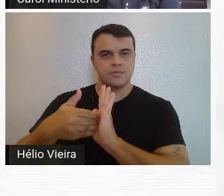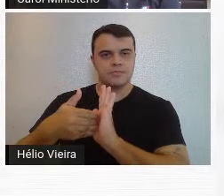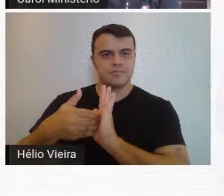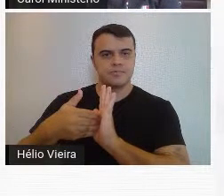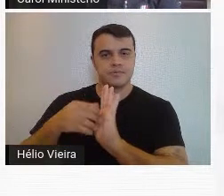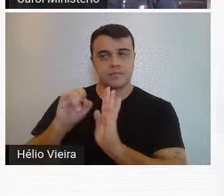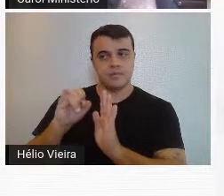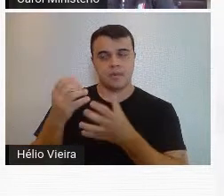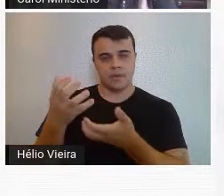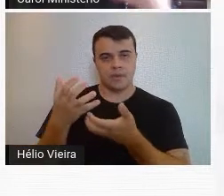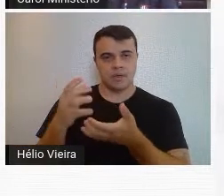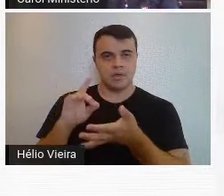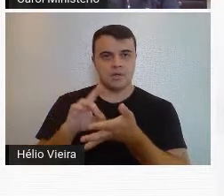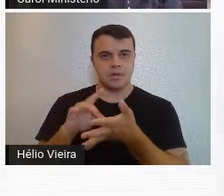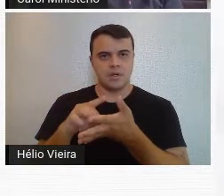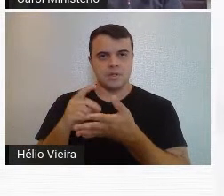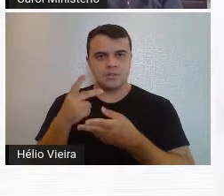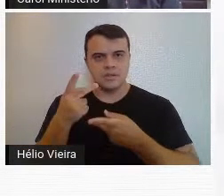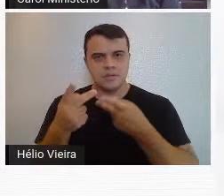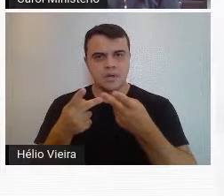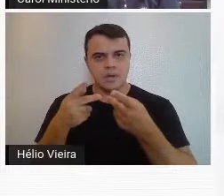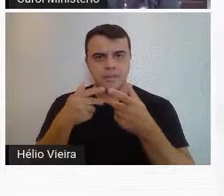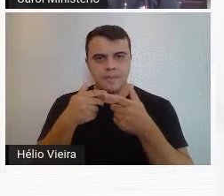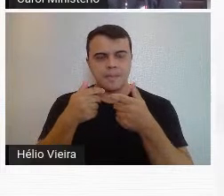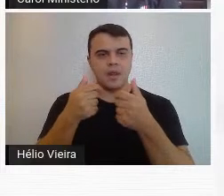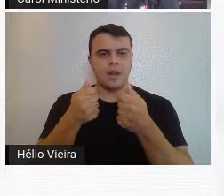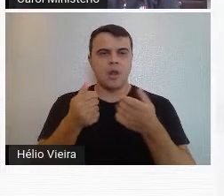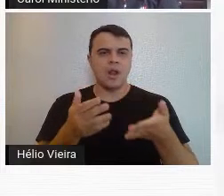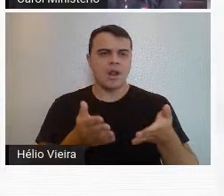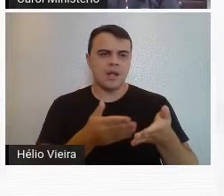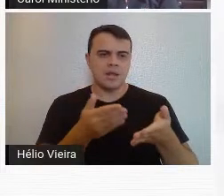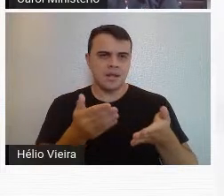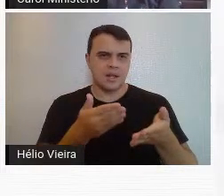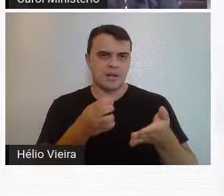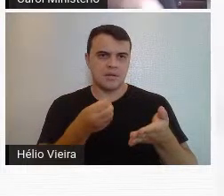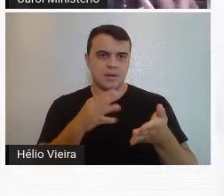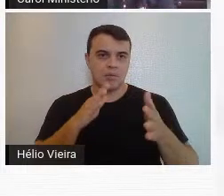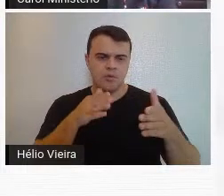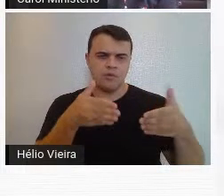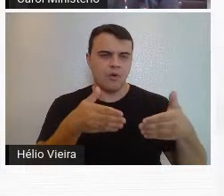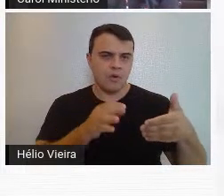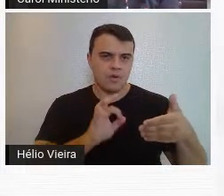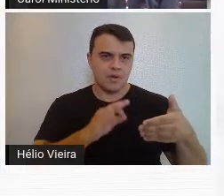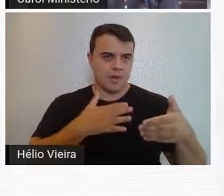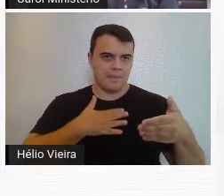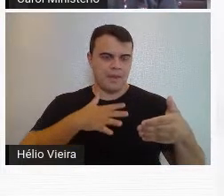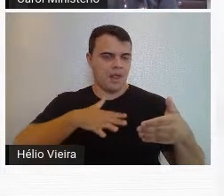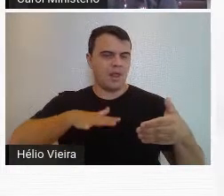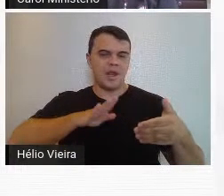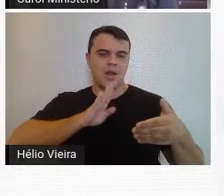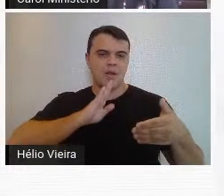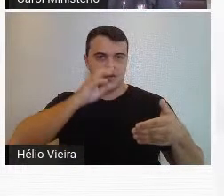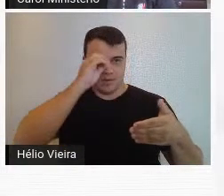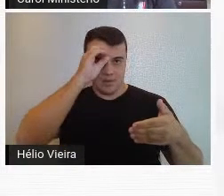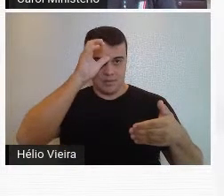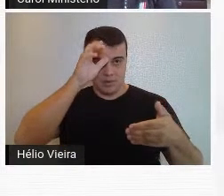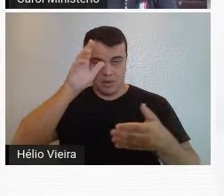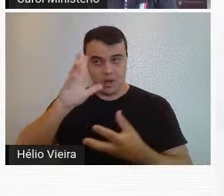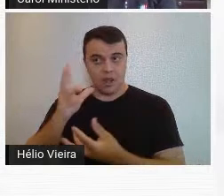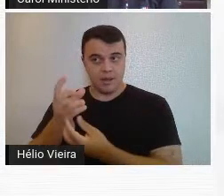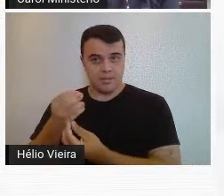quem quiser comentar melhor sobre a questão da literatura, não é muito o foco, porque nem é muito minha área de conhecimento, que é artes visuais,